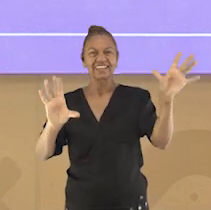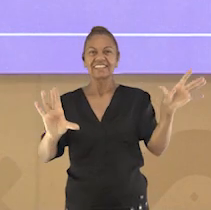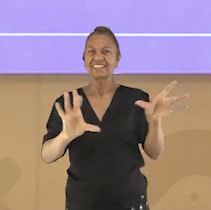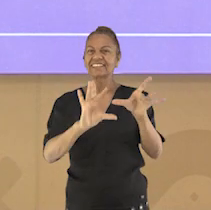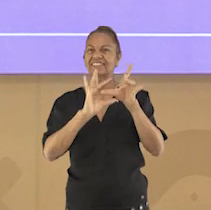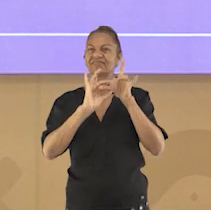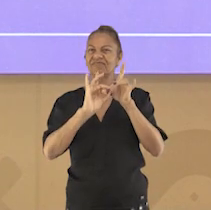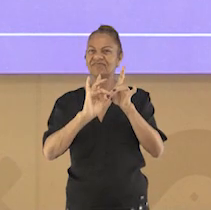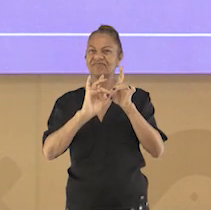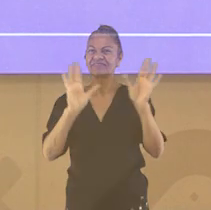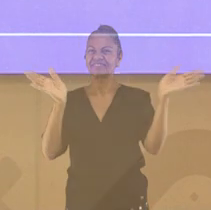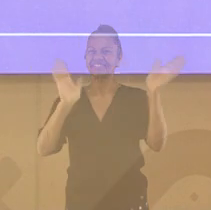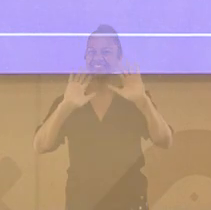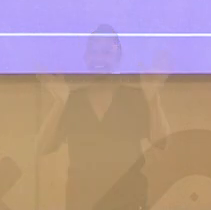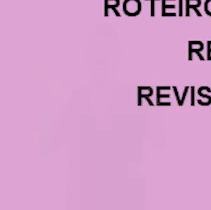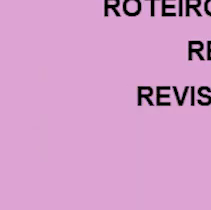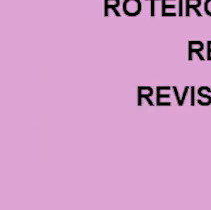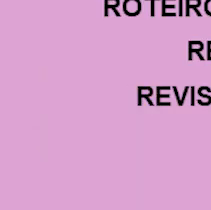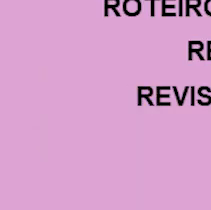Tchau, tchau, pessoal!